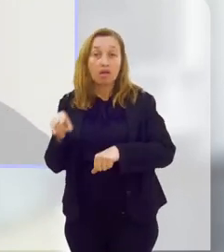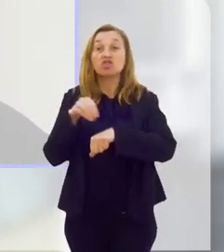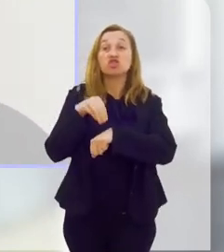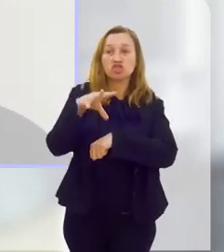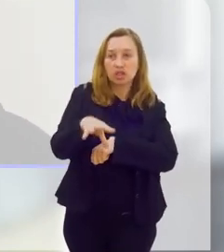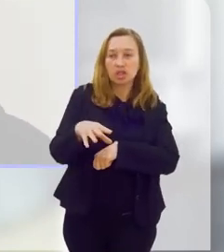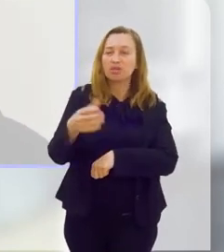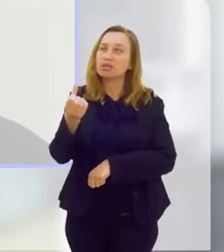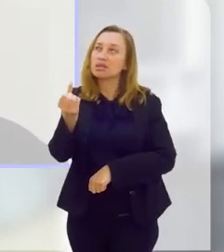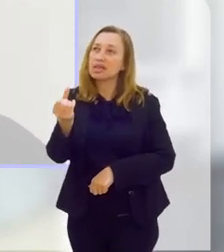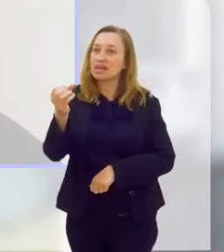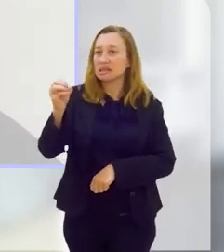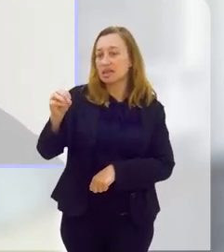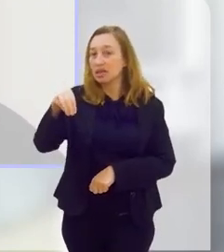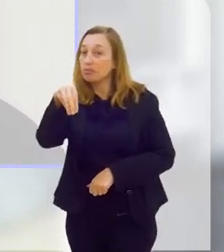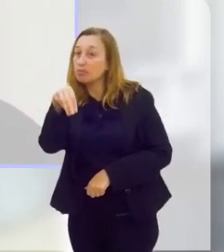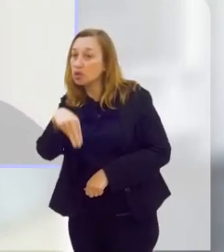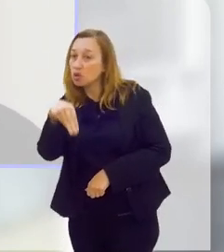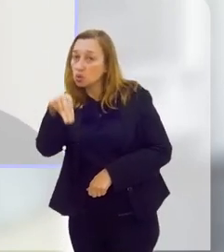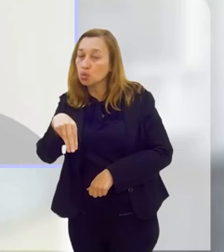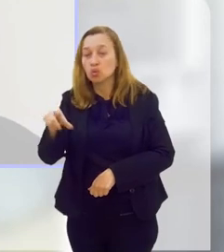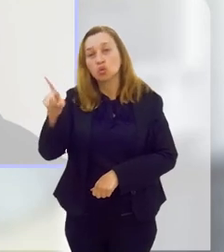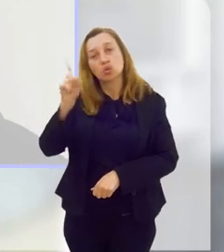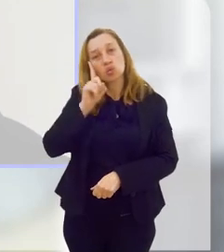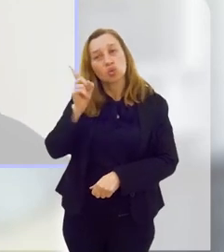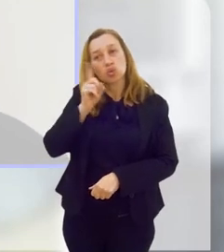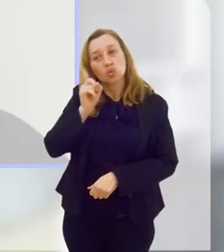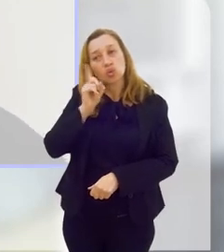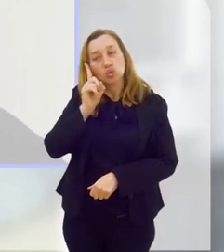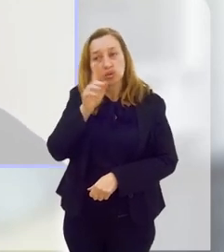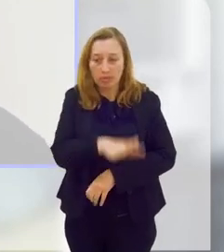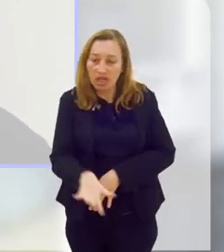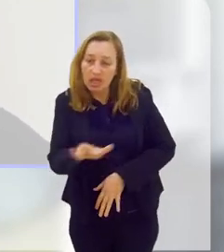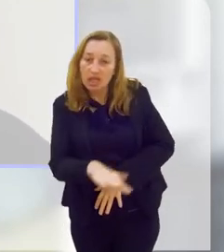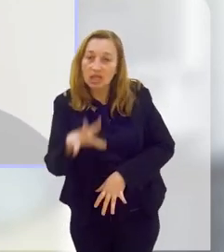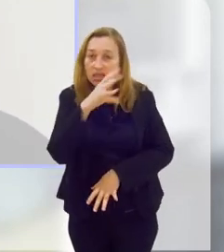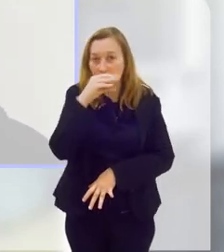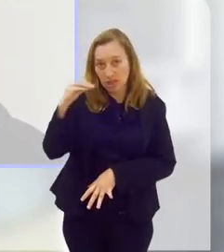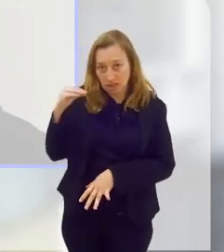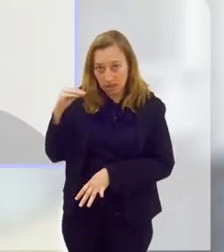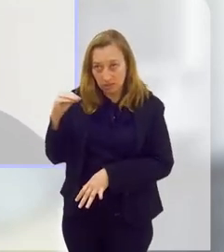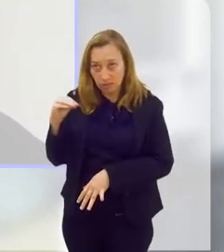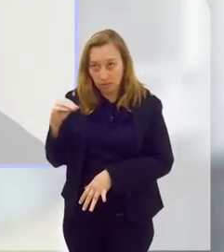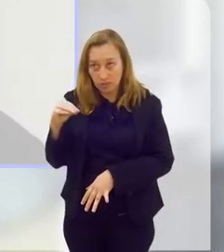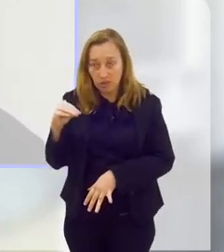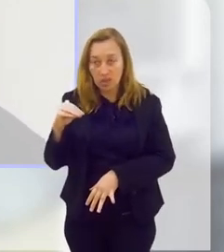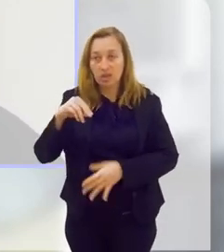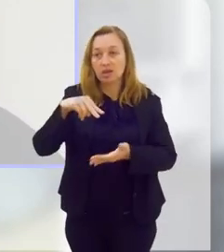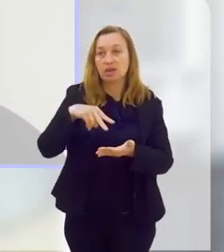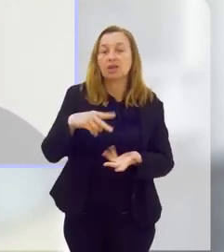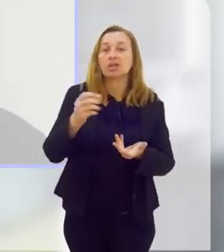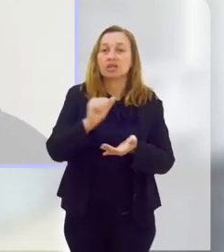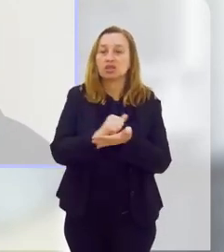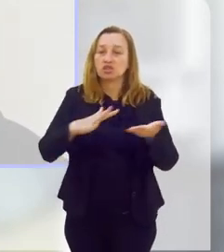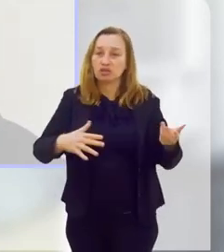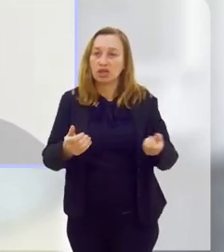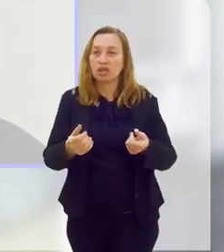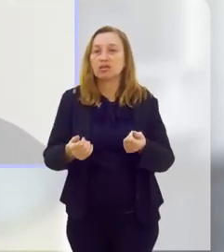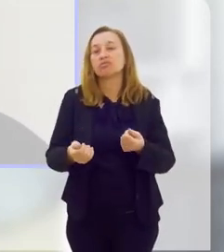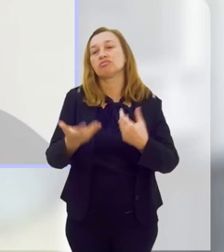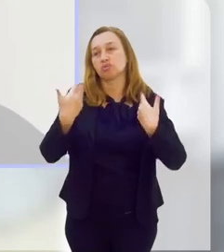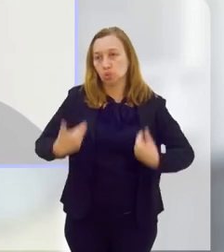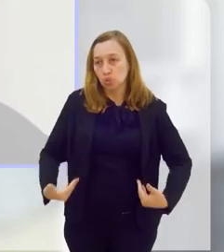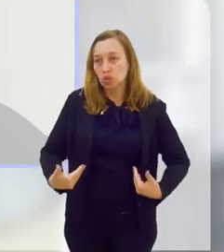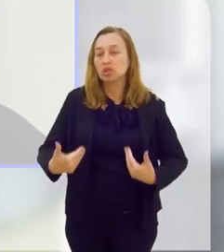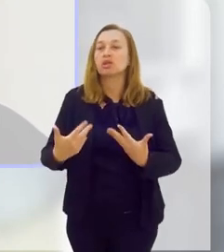é indicado 60 minutos diários para crianças e adolescentes de atividade física,